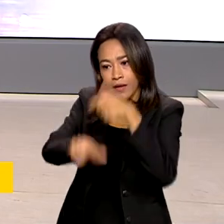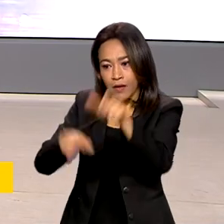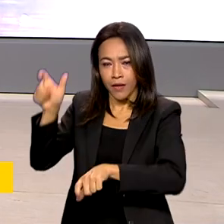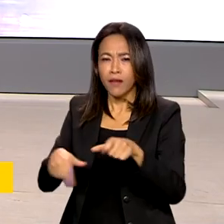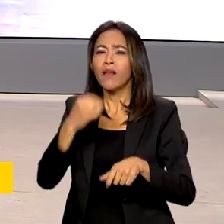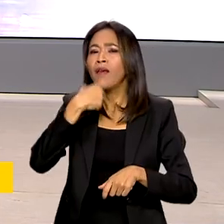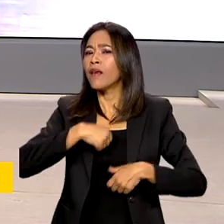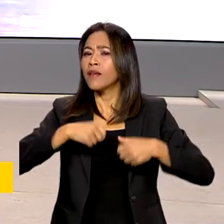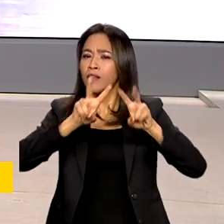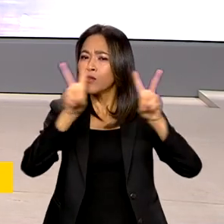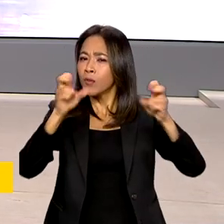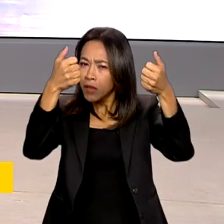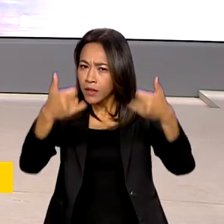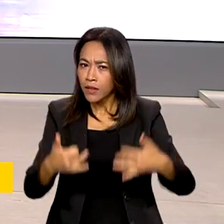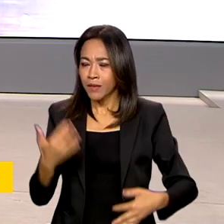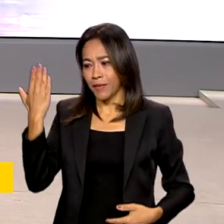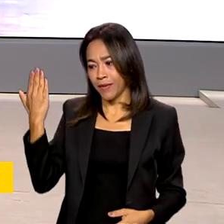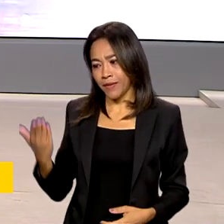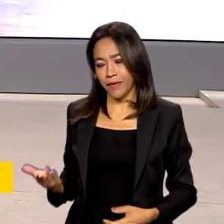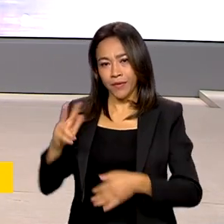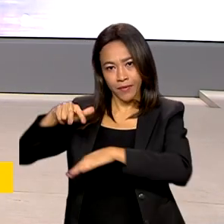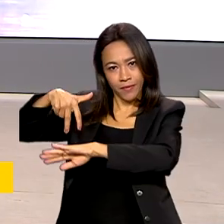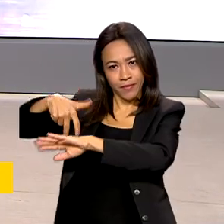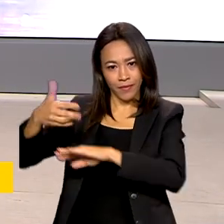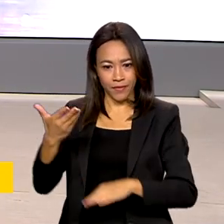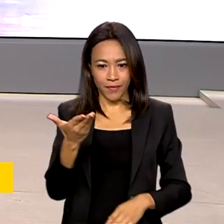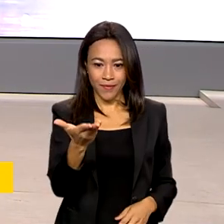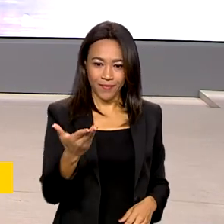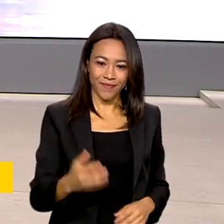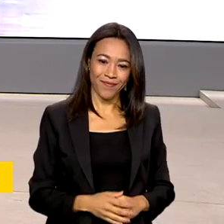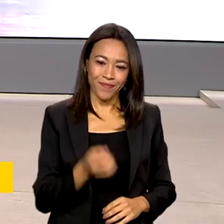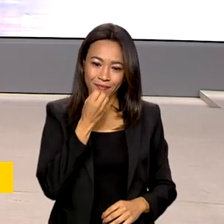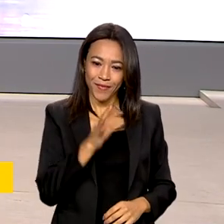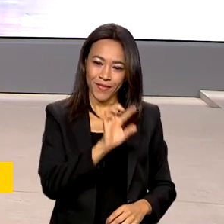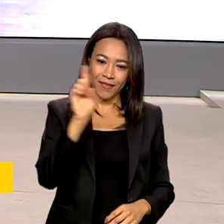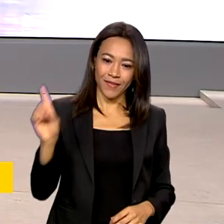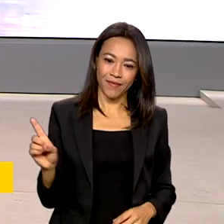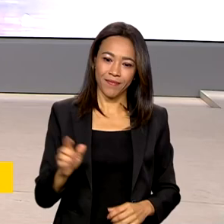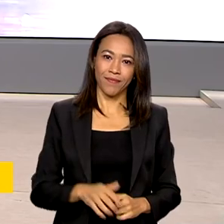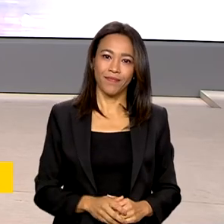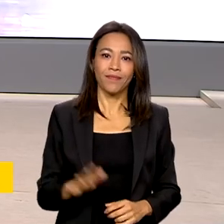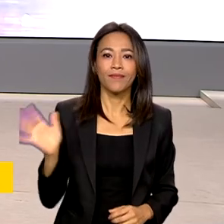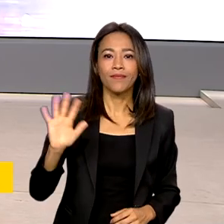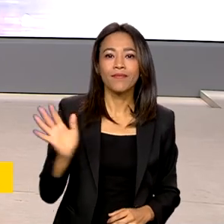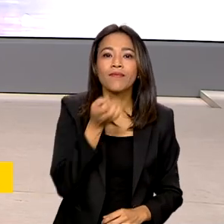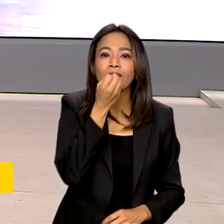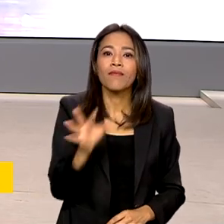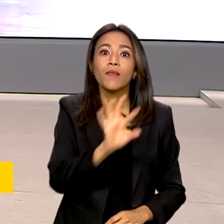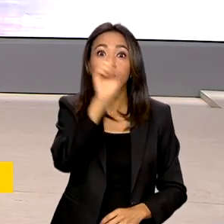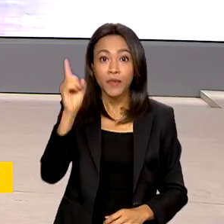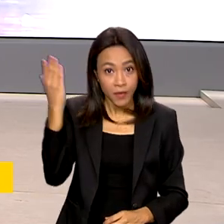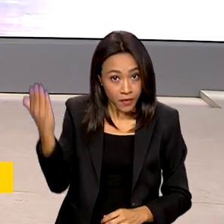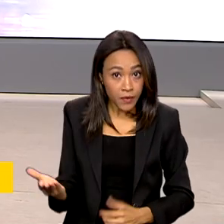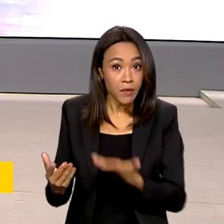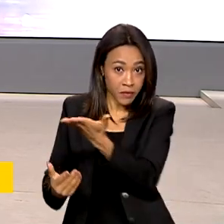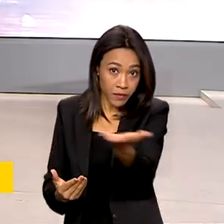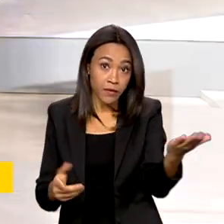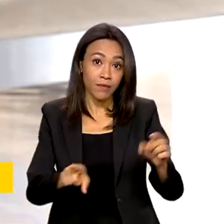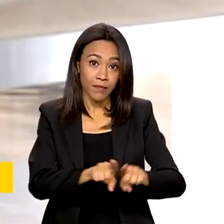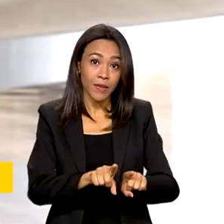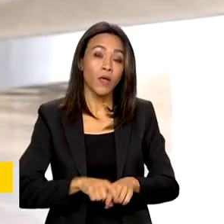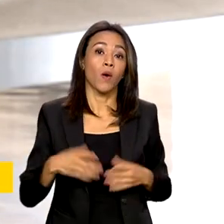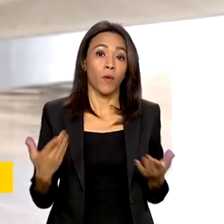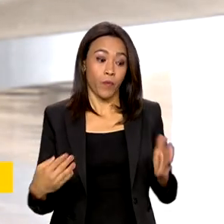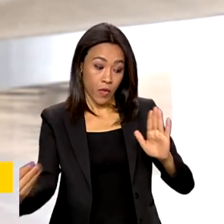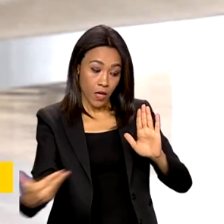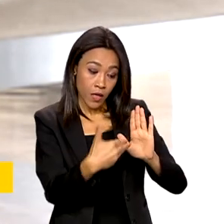Palácio do Planalto é o repórter Glauco de Queiroz. Bom dia, Glauco. Olá, Vanessa. Bom dia para você. Bom dia a todos. Olha, o